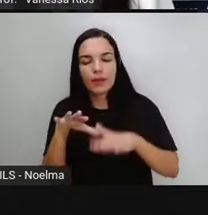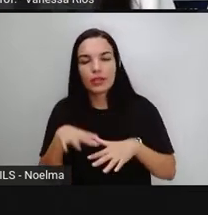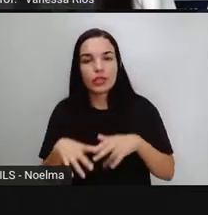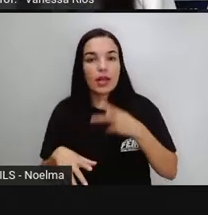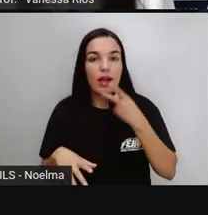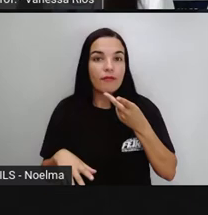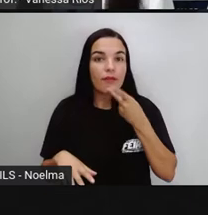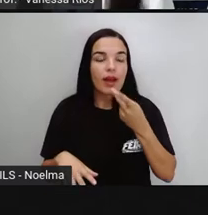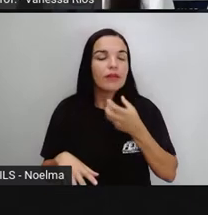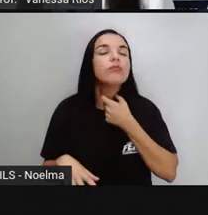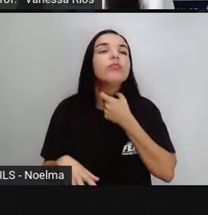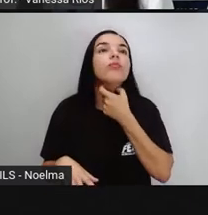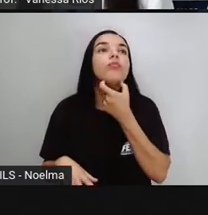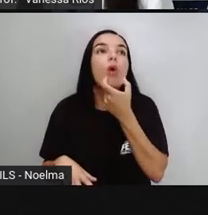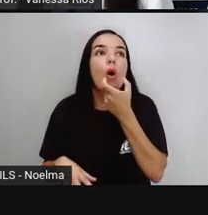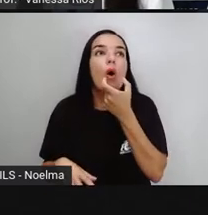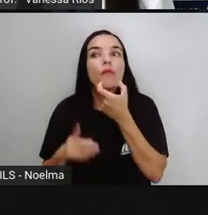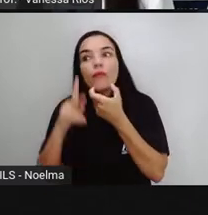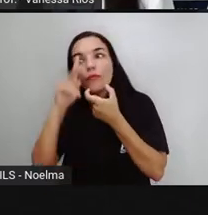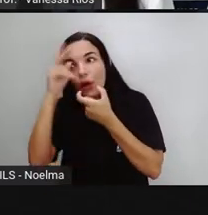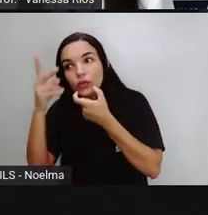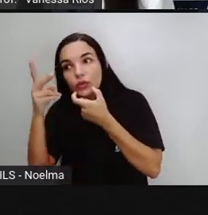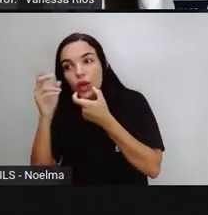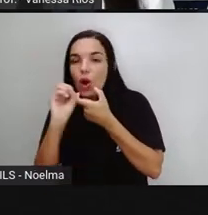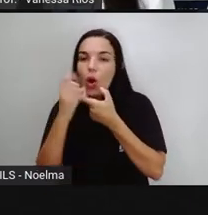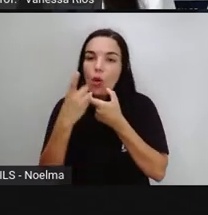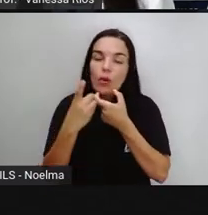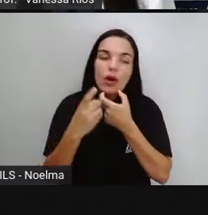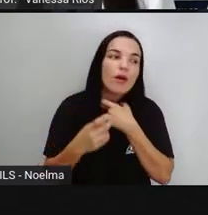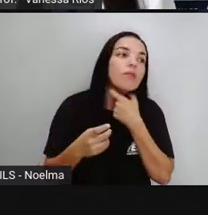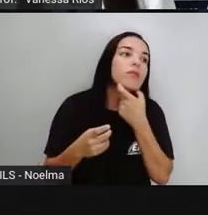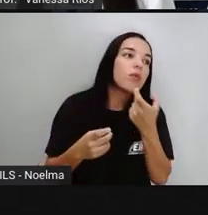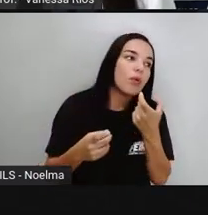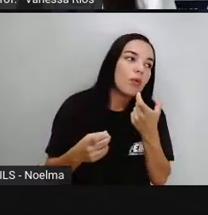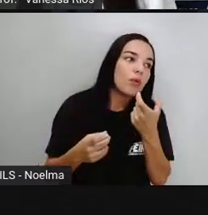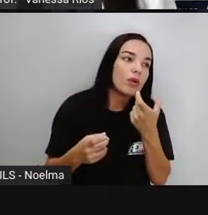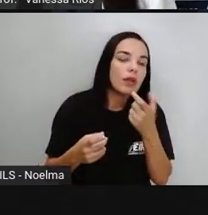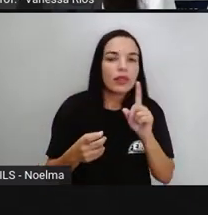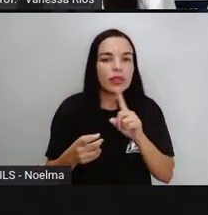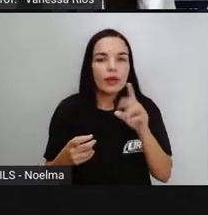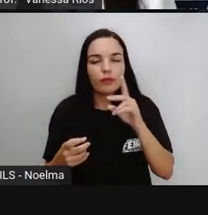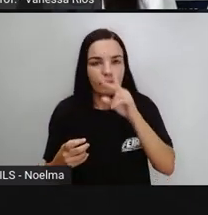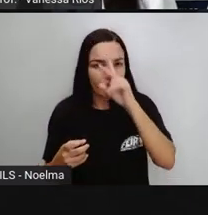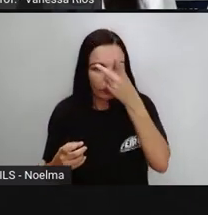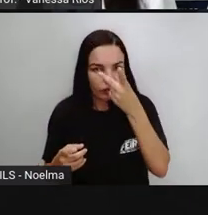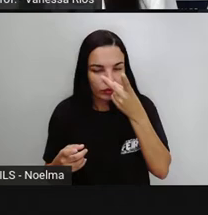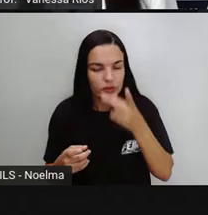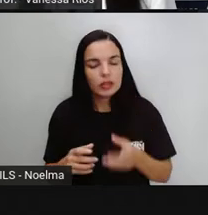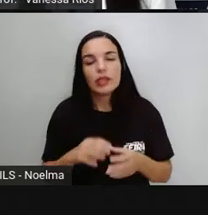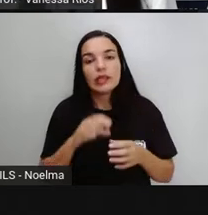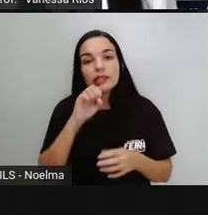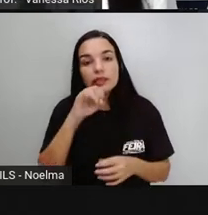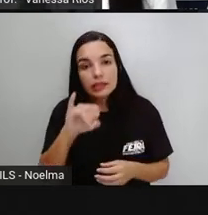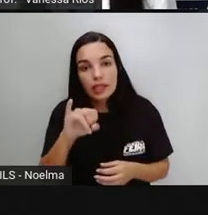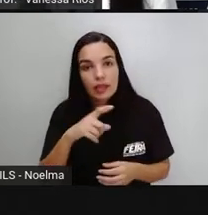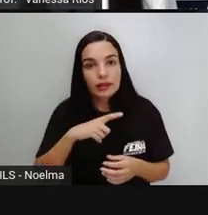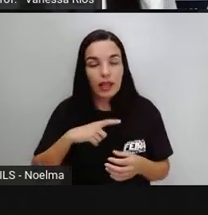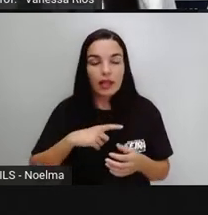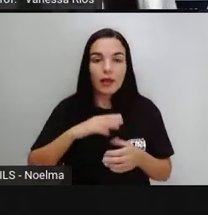classificação em relação à sílaba tônica acontece nas palavras com duas ou mais